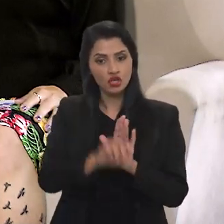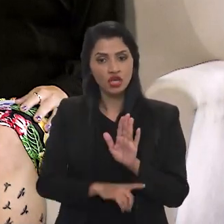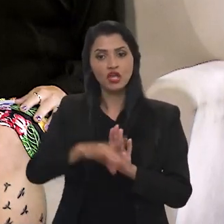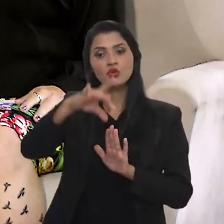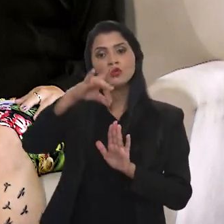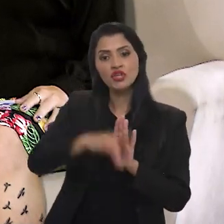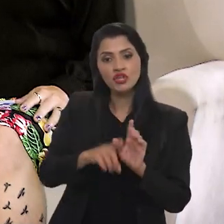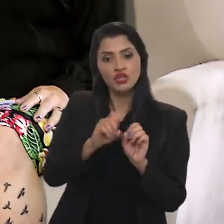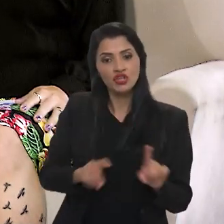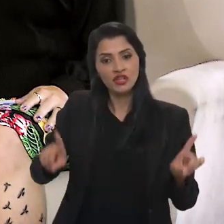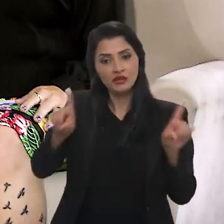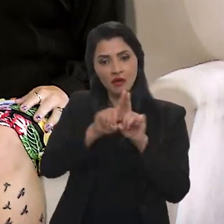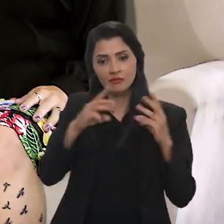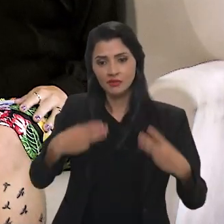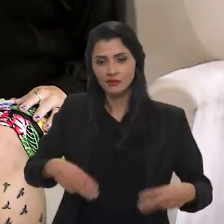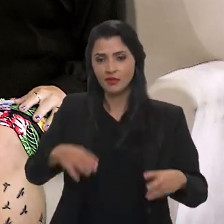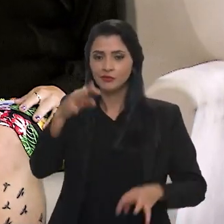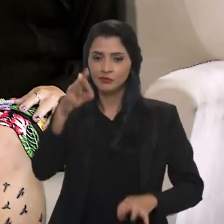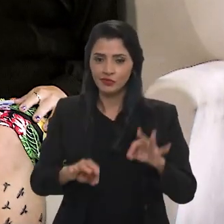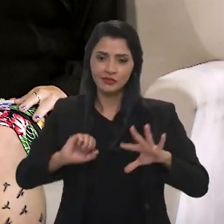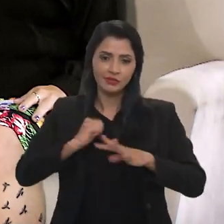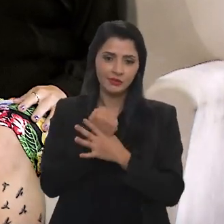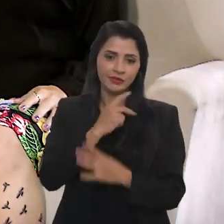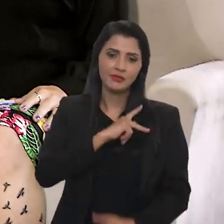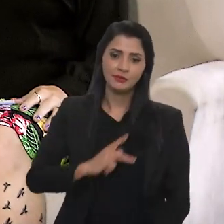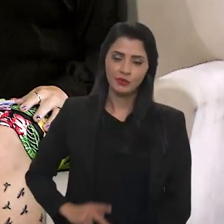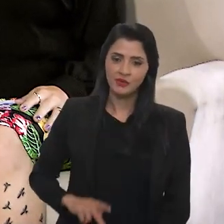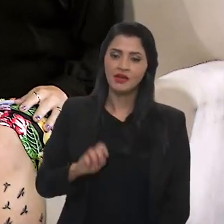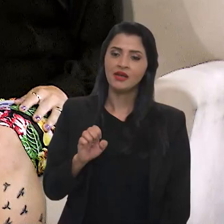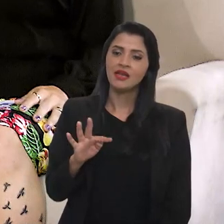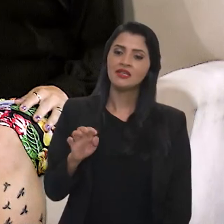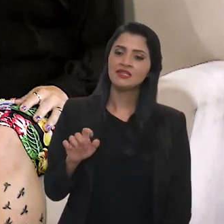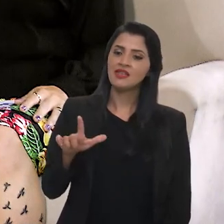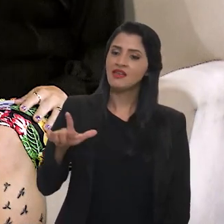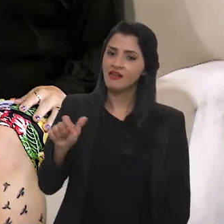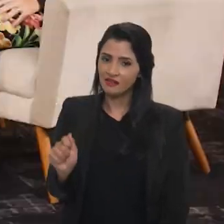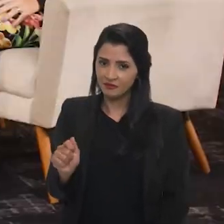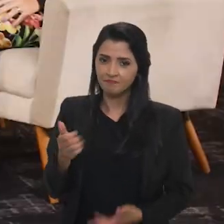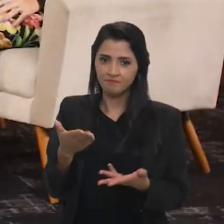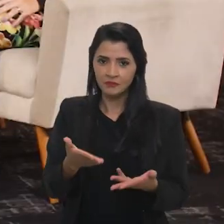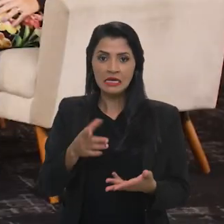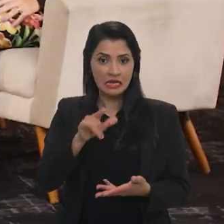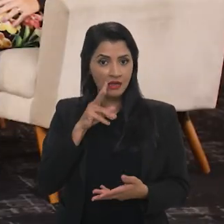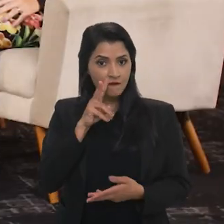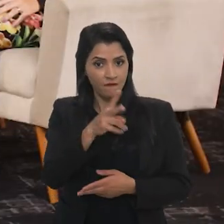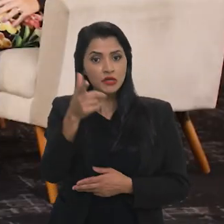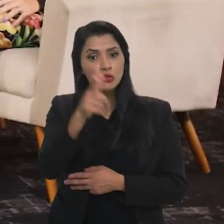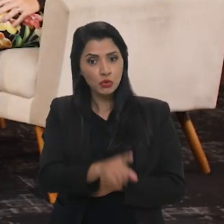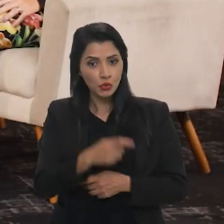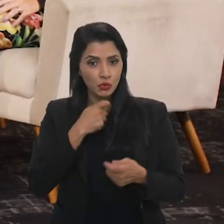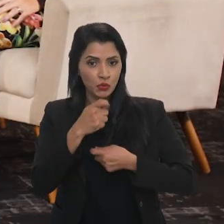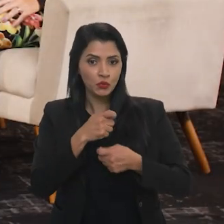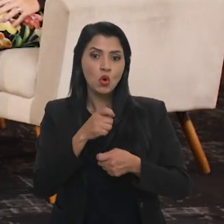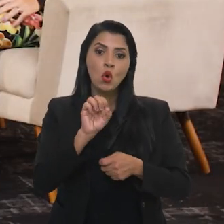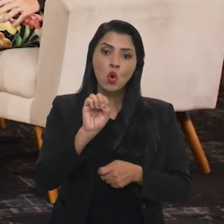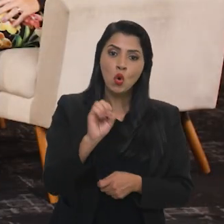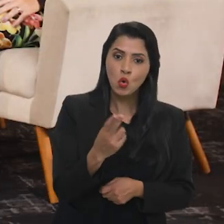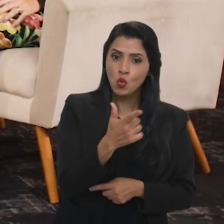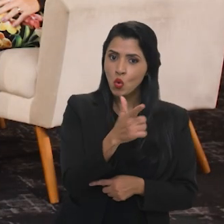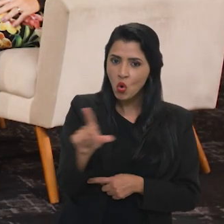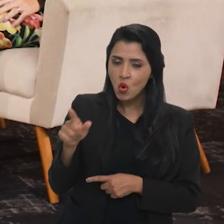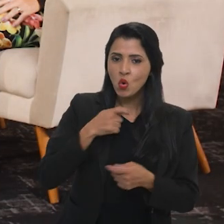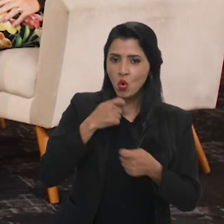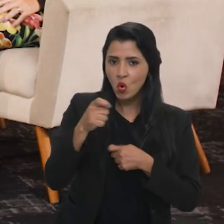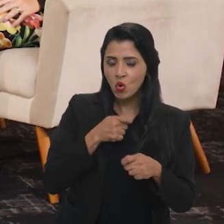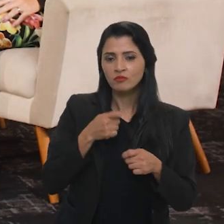direitos digitais do Ministério da Justiça e Segurança Pública, Estela Aranha. Se você quiser rever esta ou outras